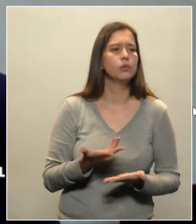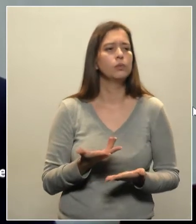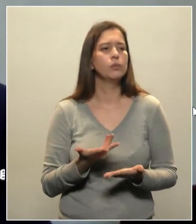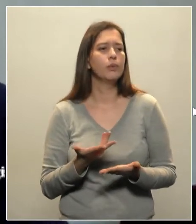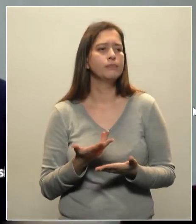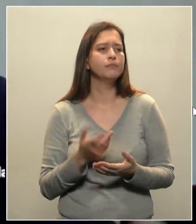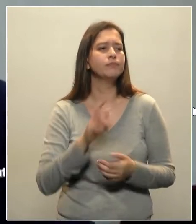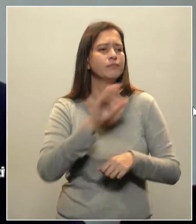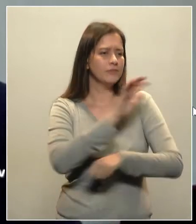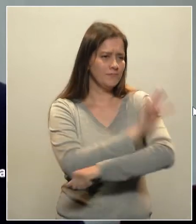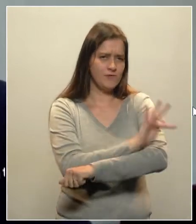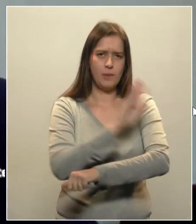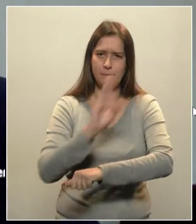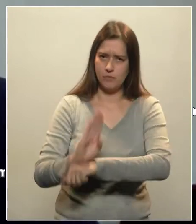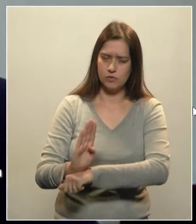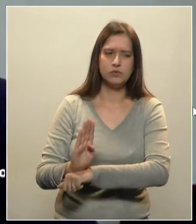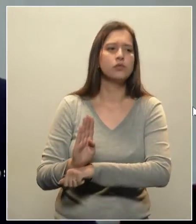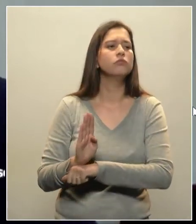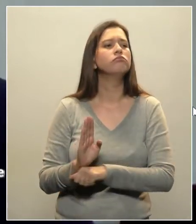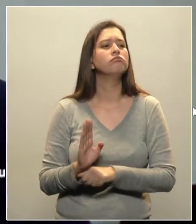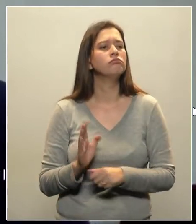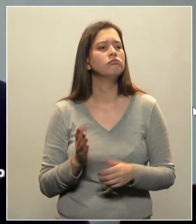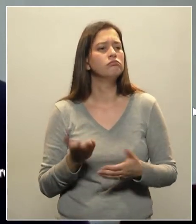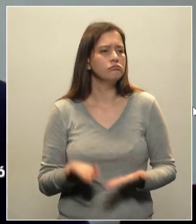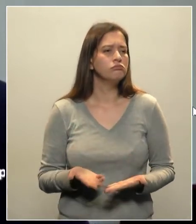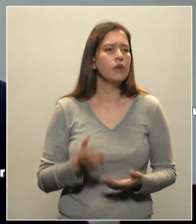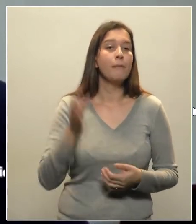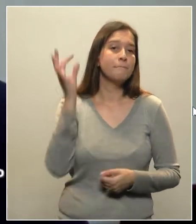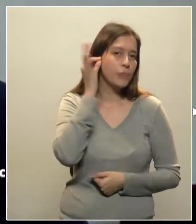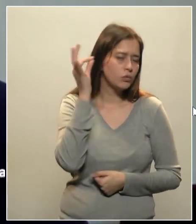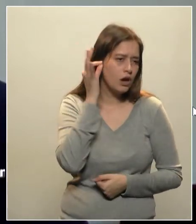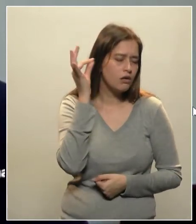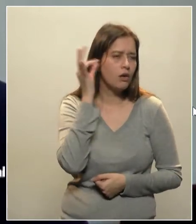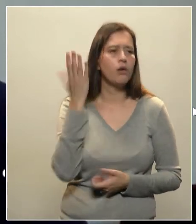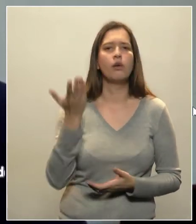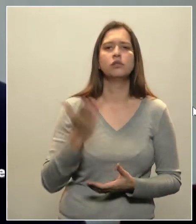Francisco Beltrão, de Ponta Grossa.